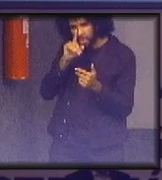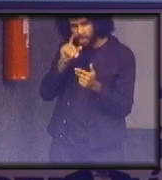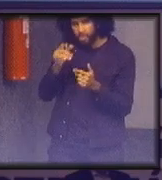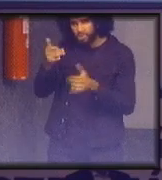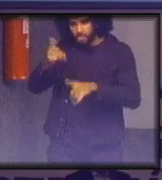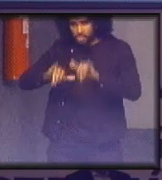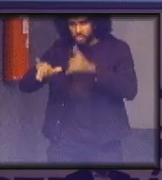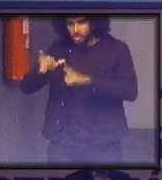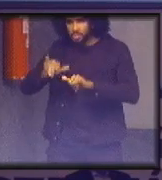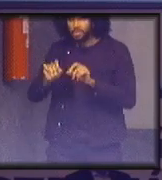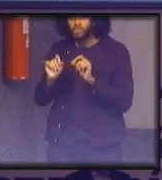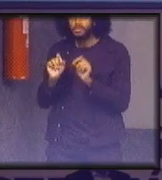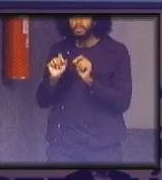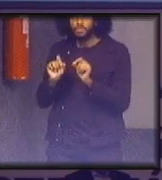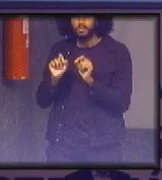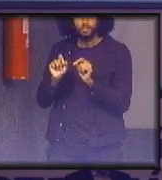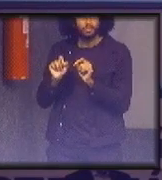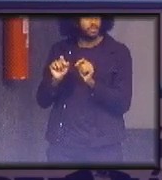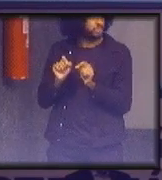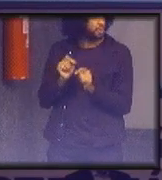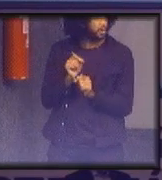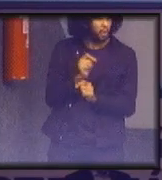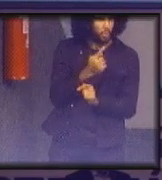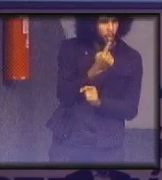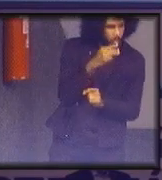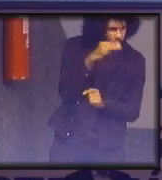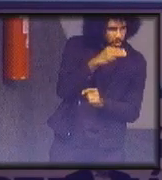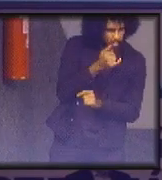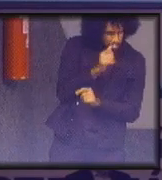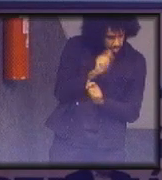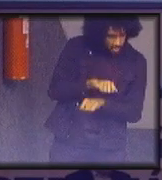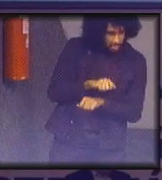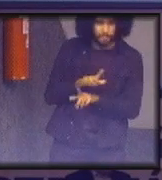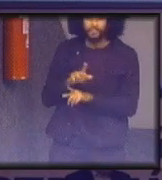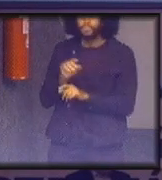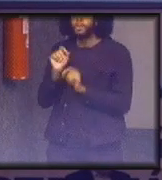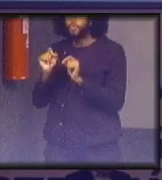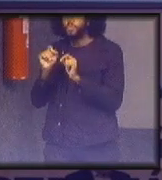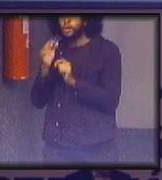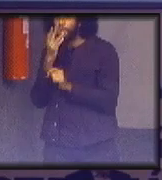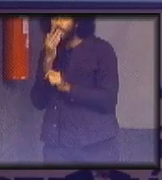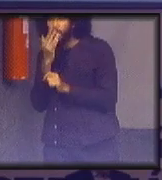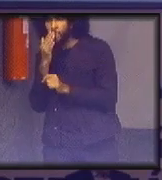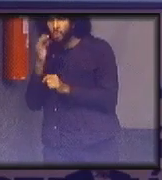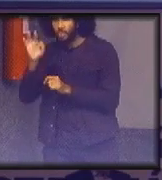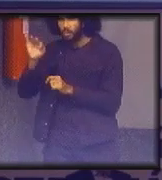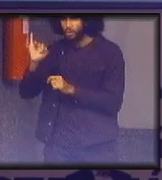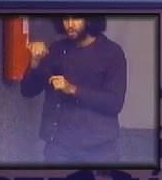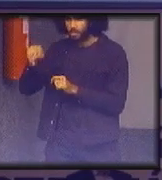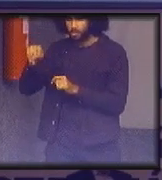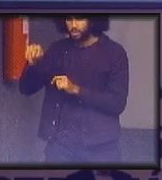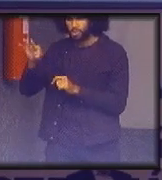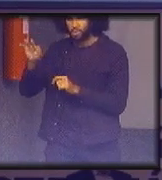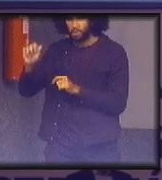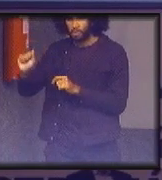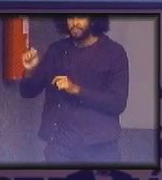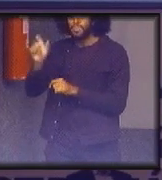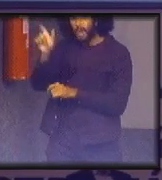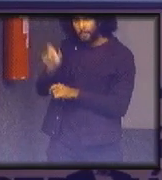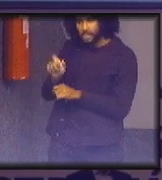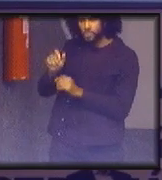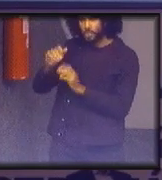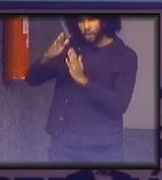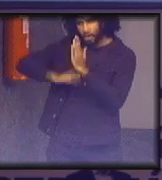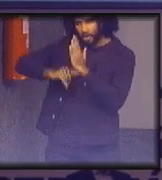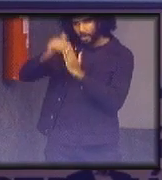química qual que é mais um minuto pode qual que é tinta só que o cara que pinta não é especialista no que